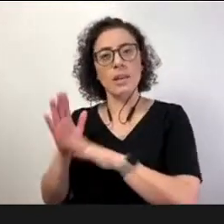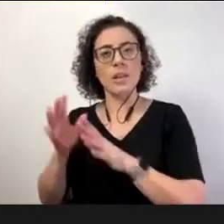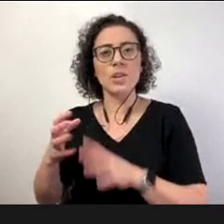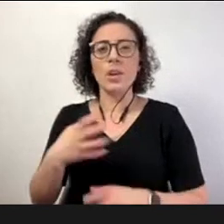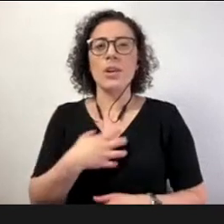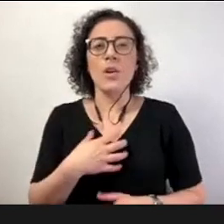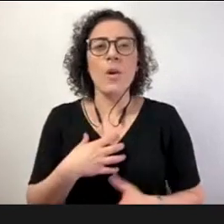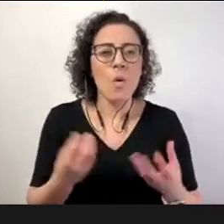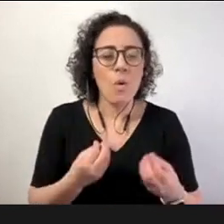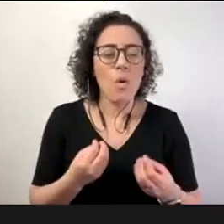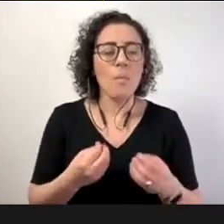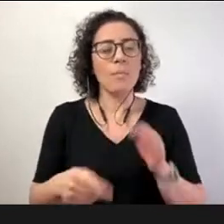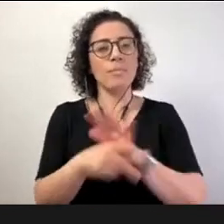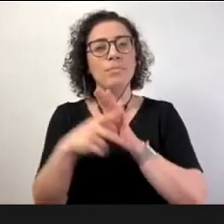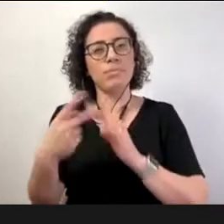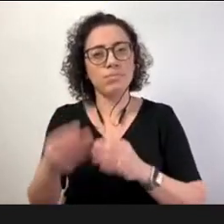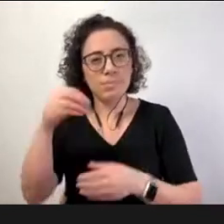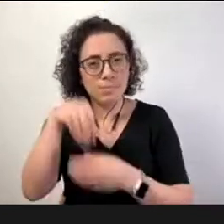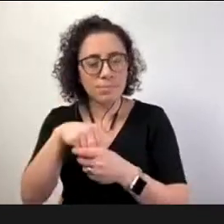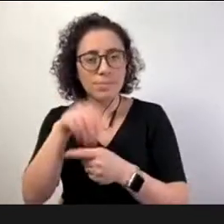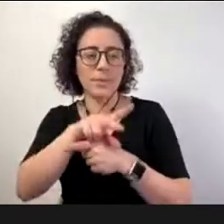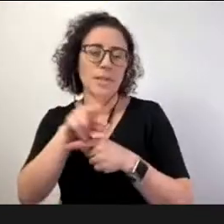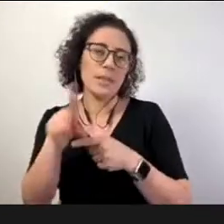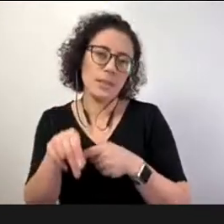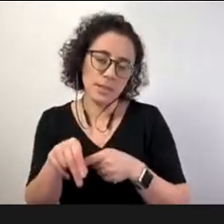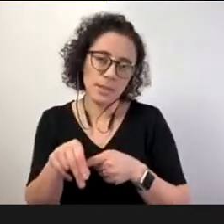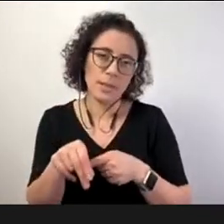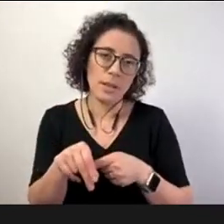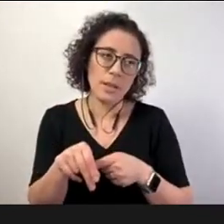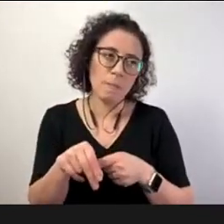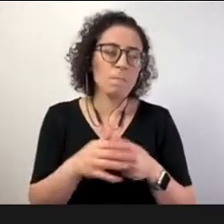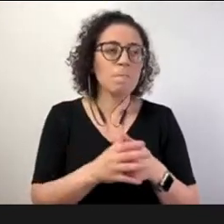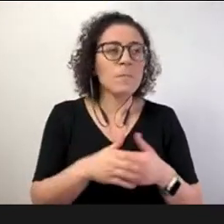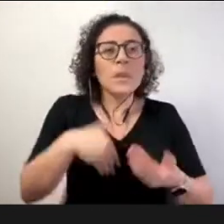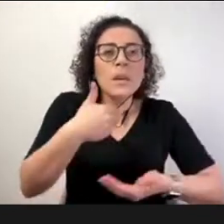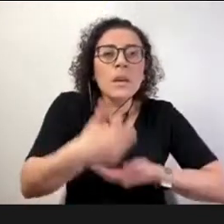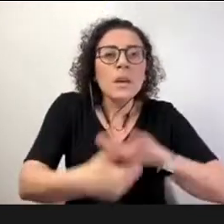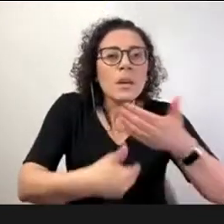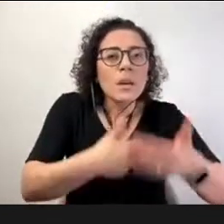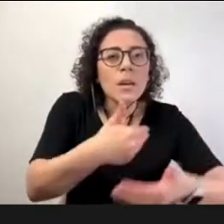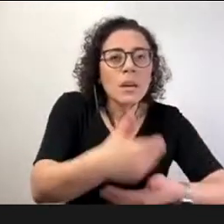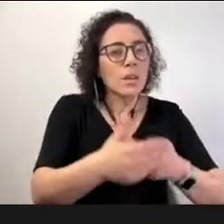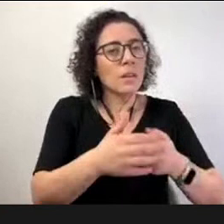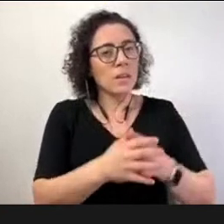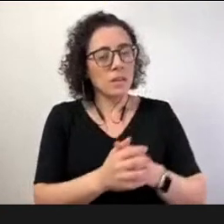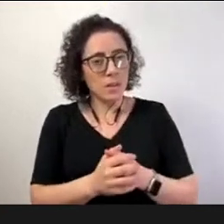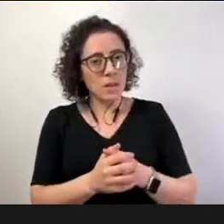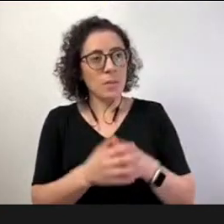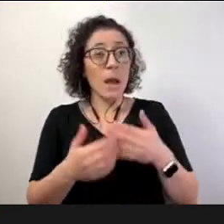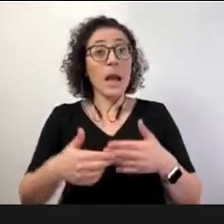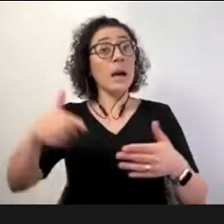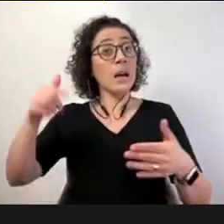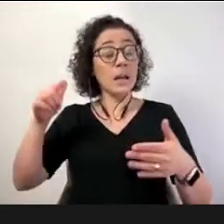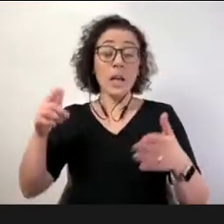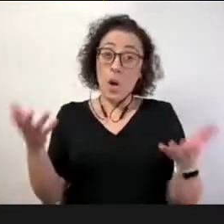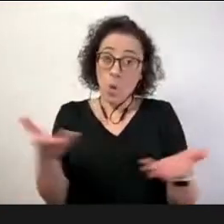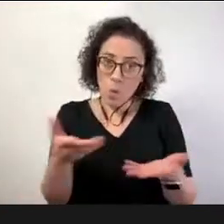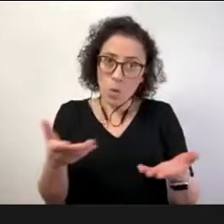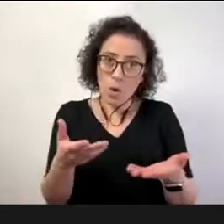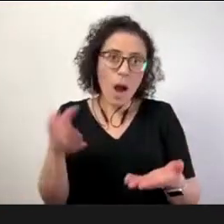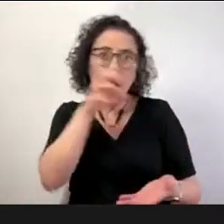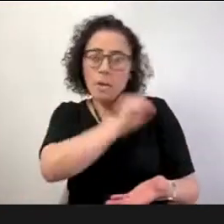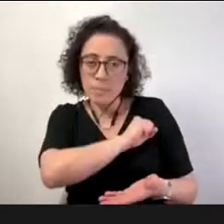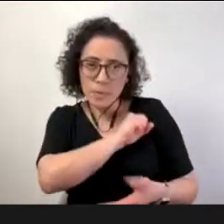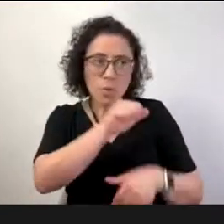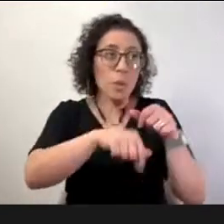estão muito presentes agora que se reavivam e se ressignificam em função do contexto mas era um modelo que já vinha com essas